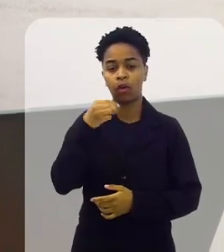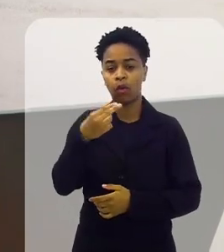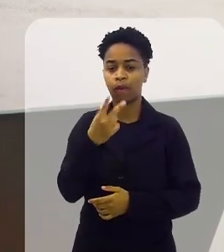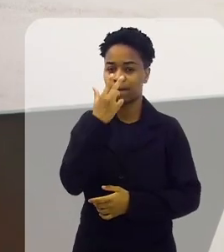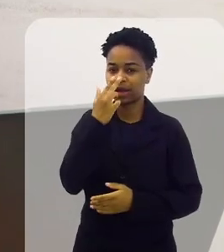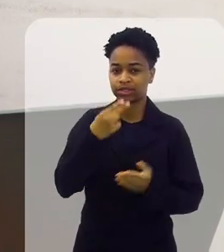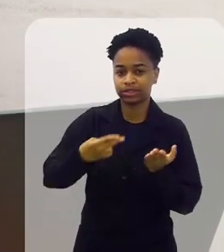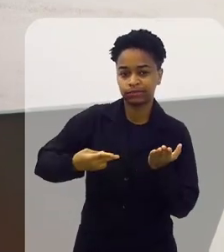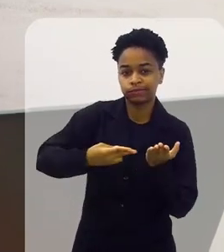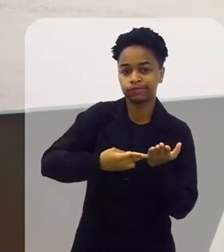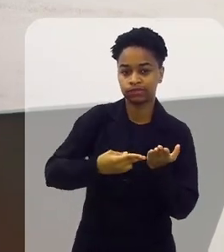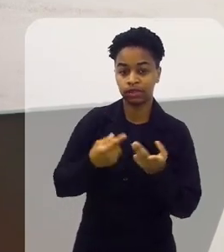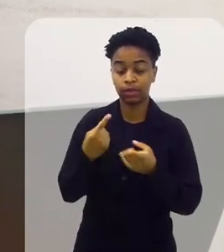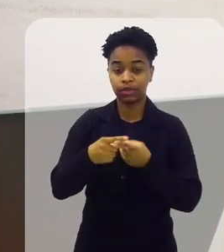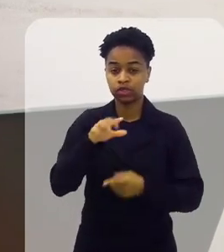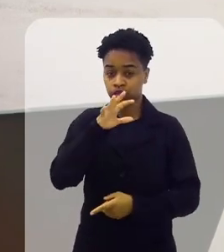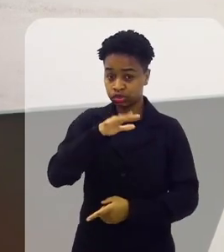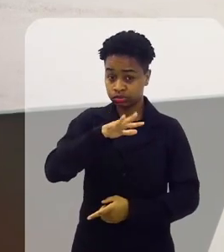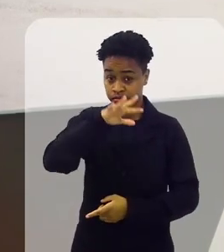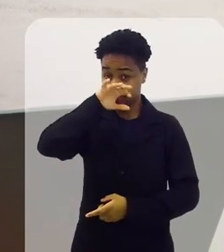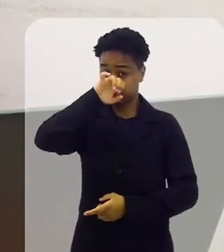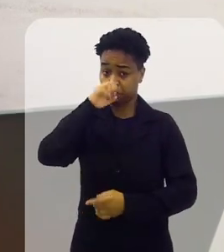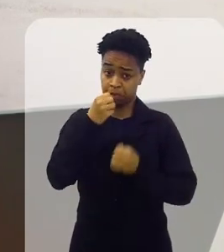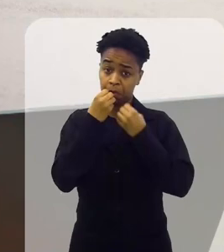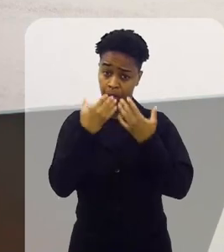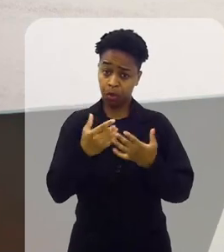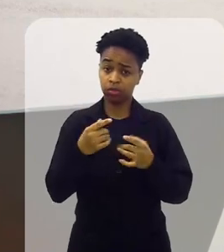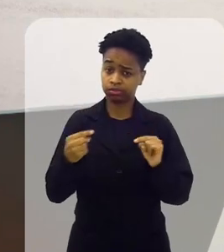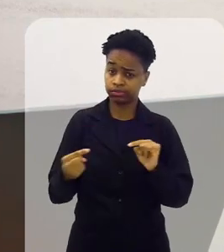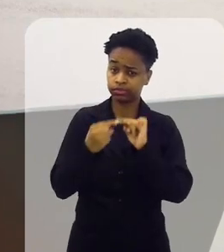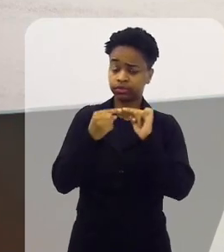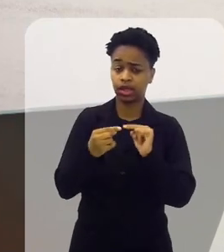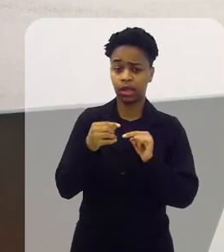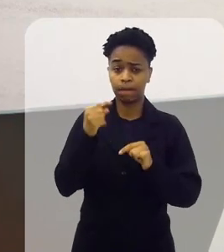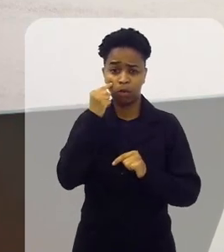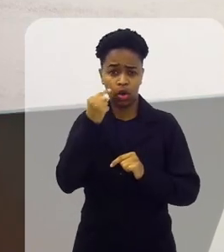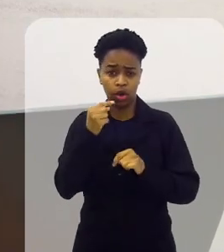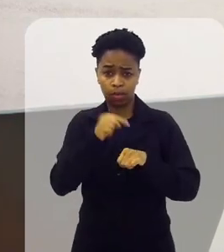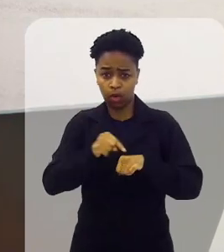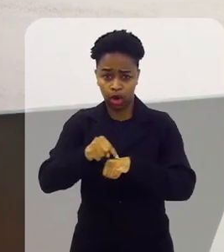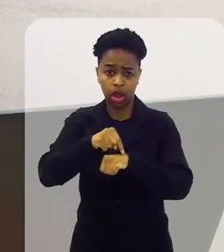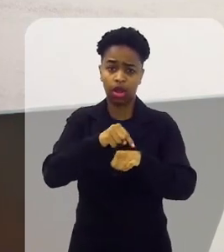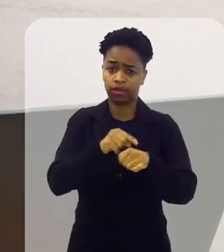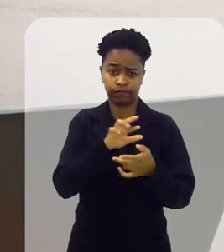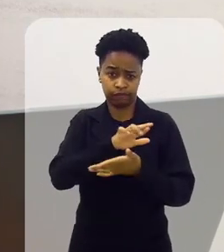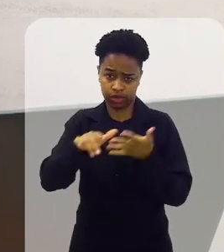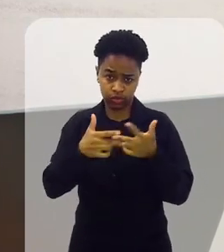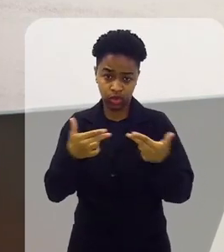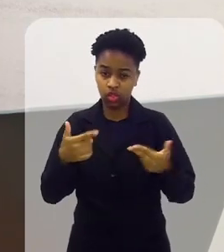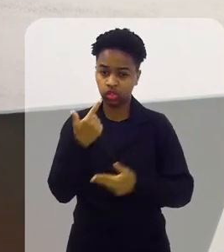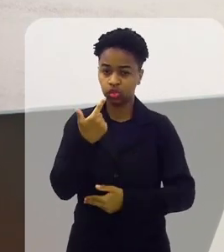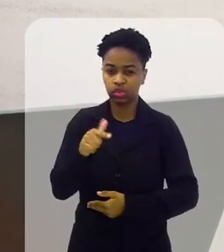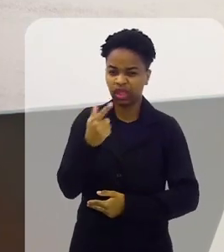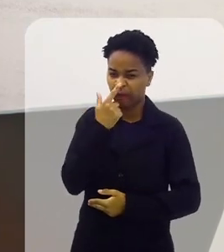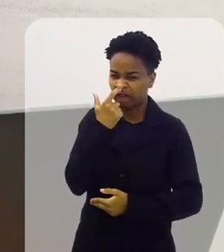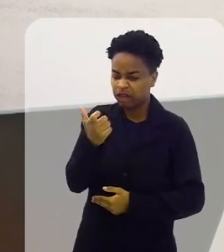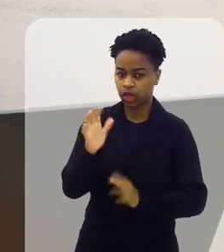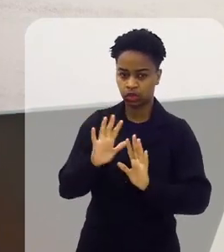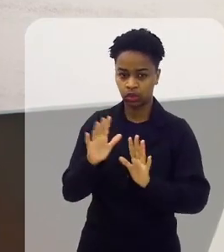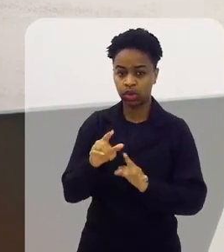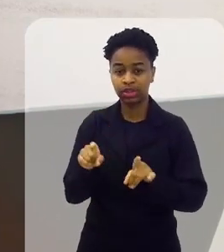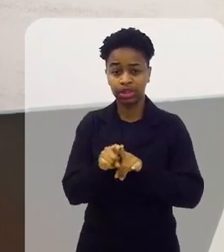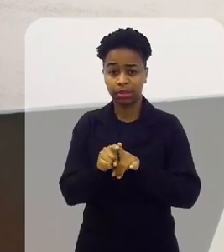um pendrive, que é cheirosinho, né? Tem cheiro de pêssego, morango, uma série de coisas, não fede, a pessoa não fica fedendo,